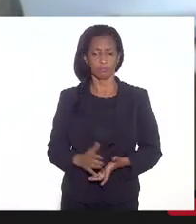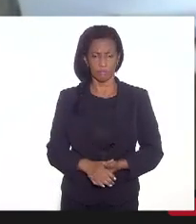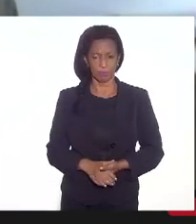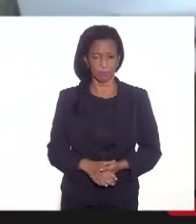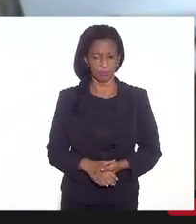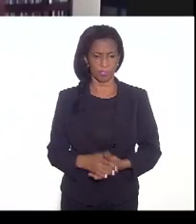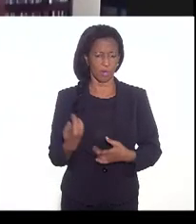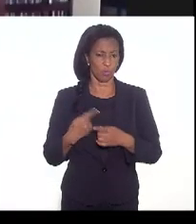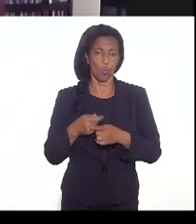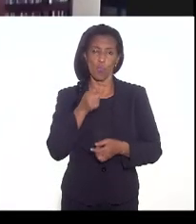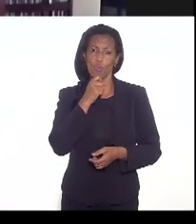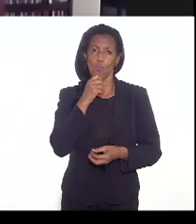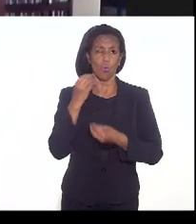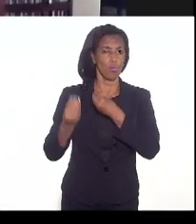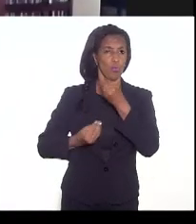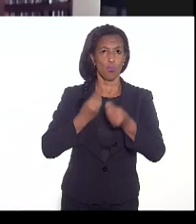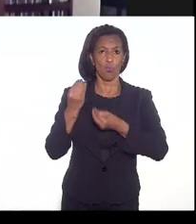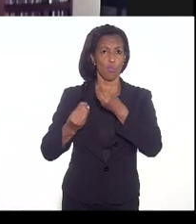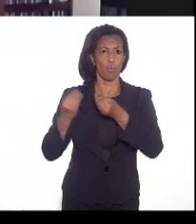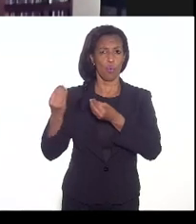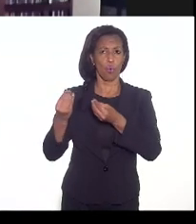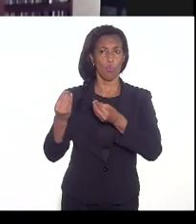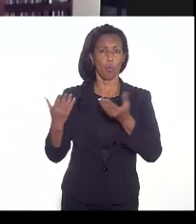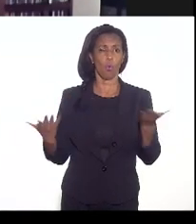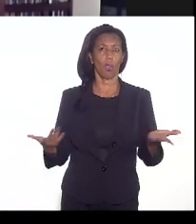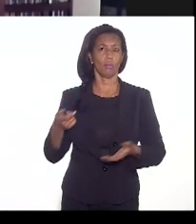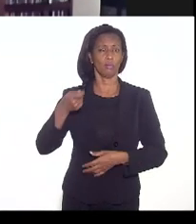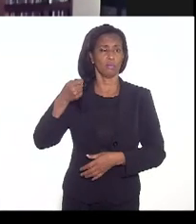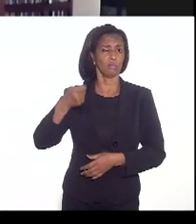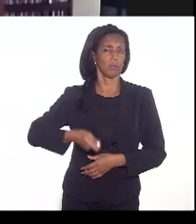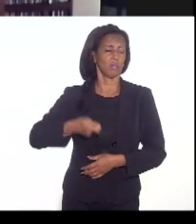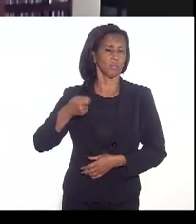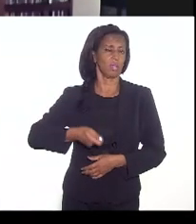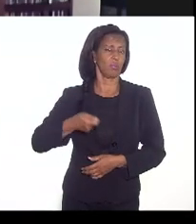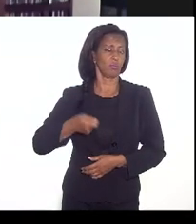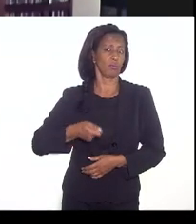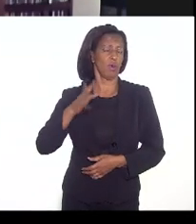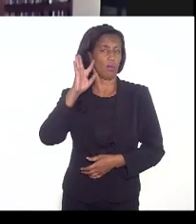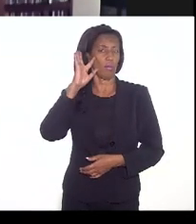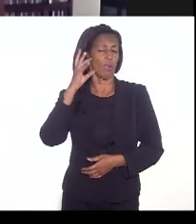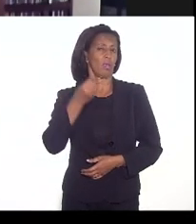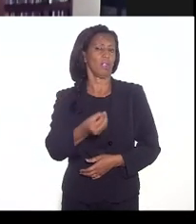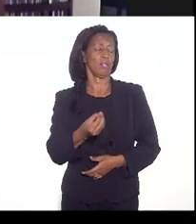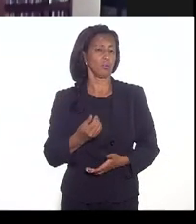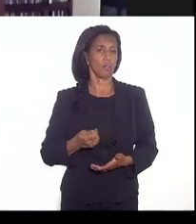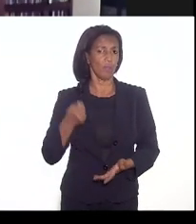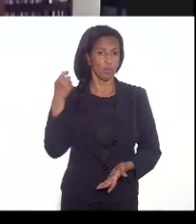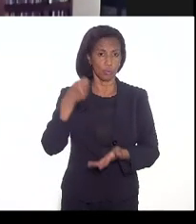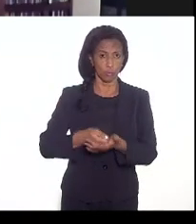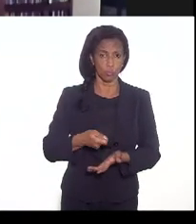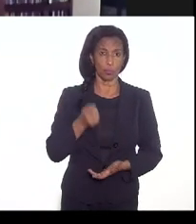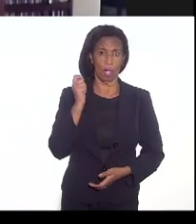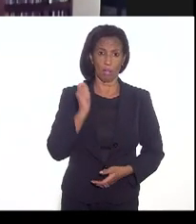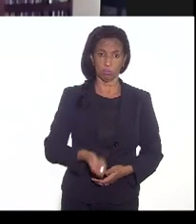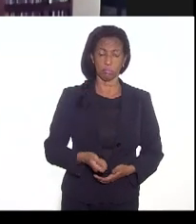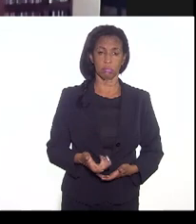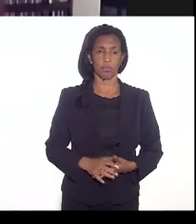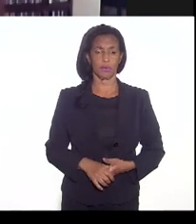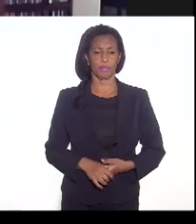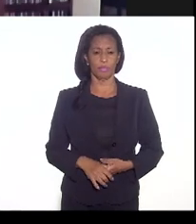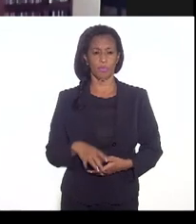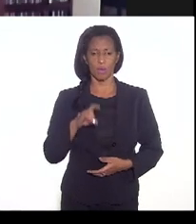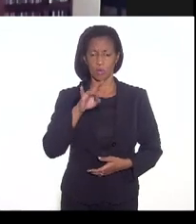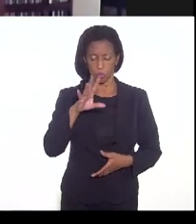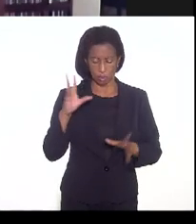porque a gente não tem como definir quando o tribunal decidirá que está em trânsito e julgado. Então, queria